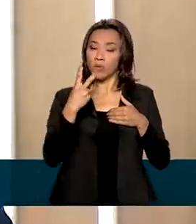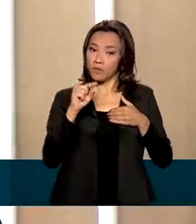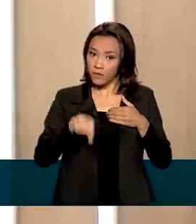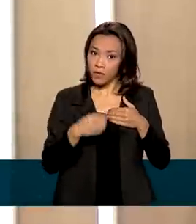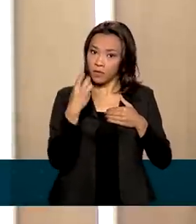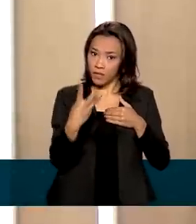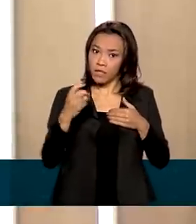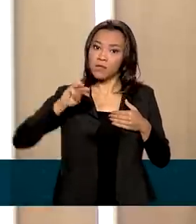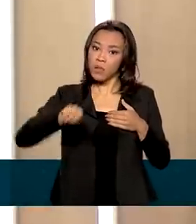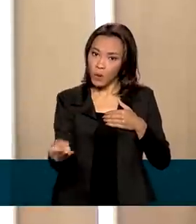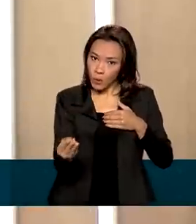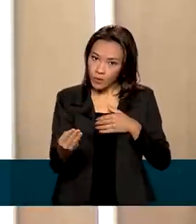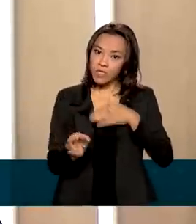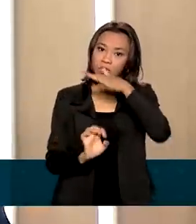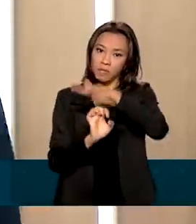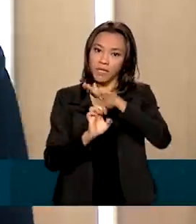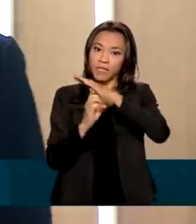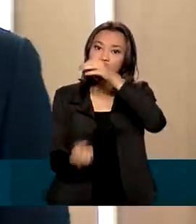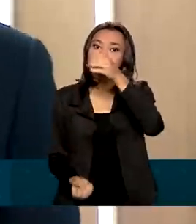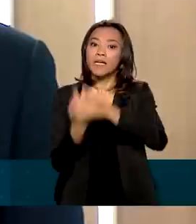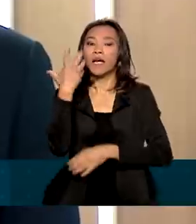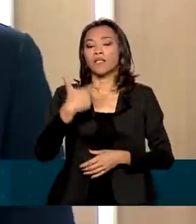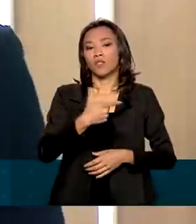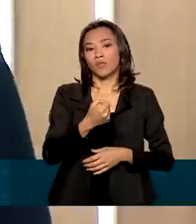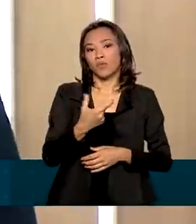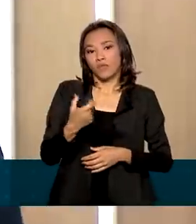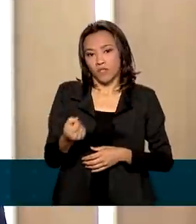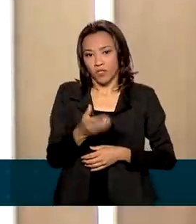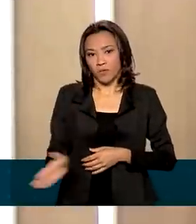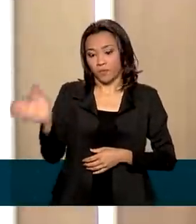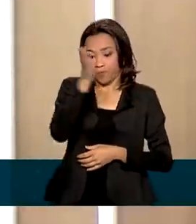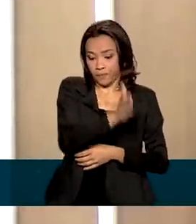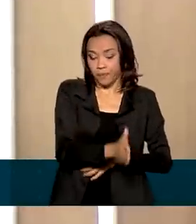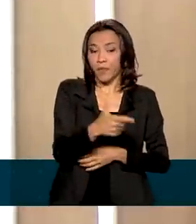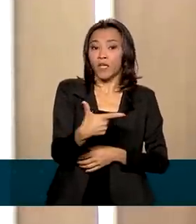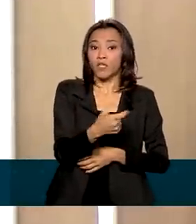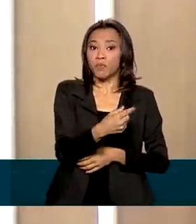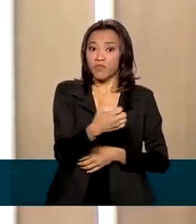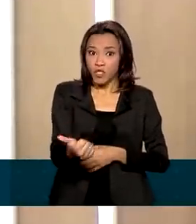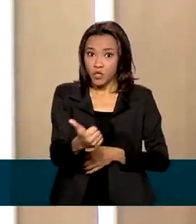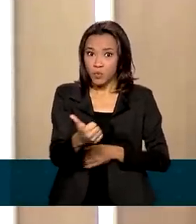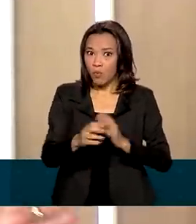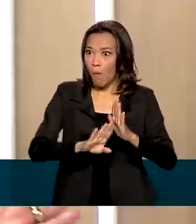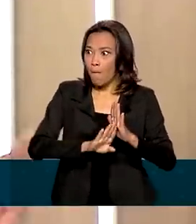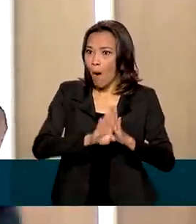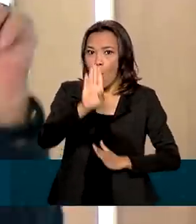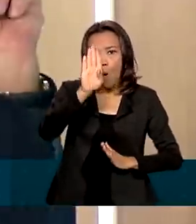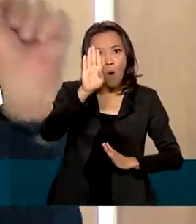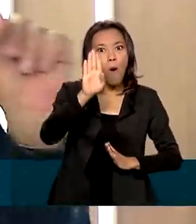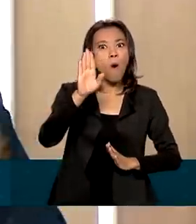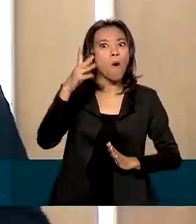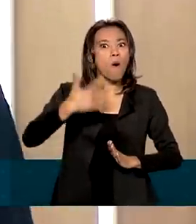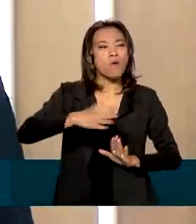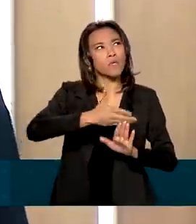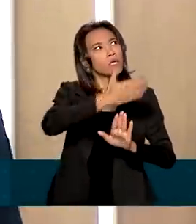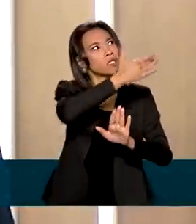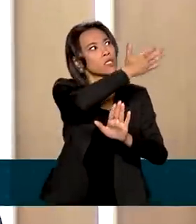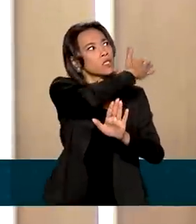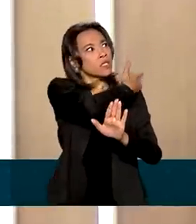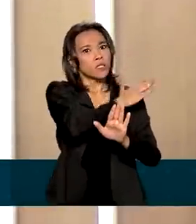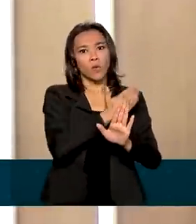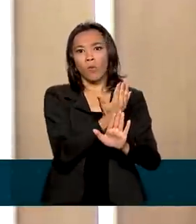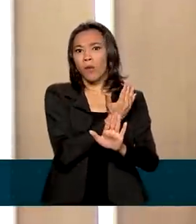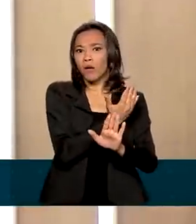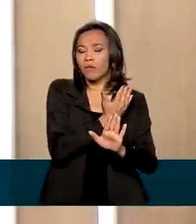milhões de empresas criadas em 2020. E em 2021, nós tivemos um recorde absoluto em toda a série histórica desde 2011,